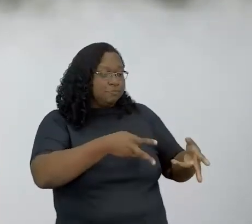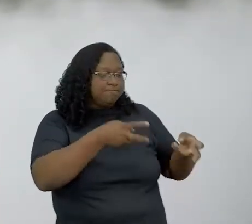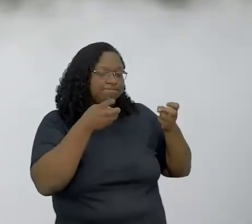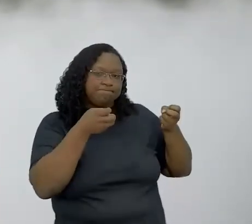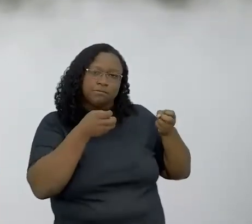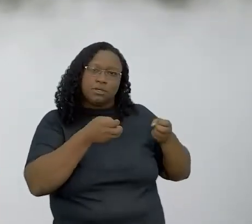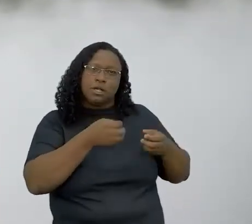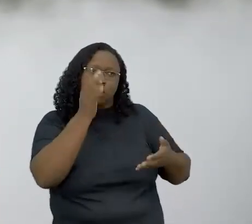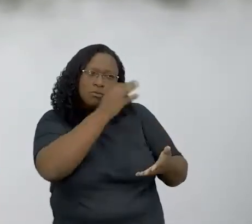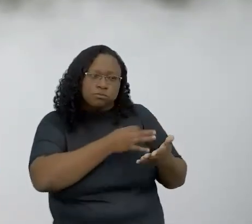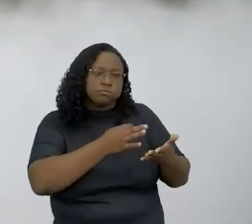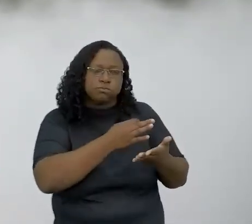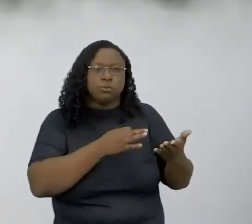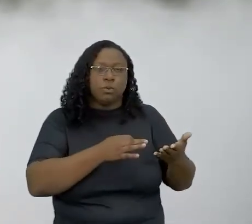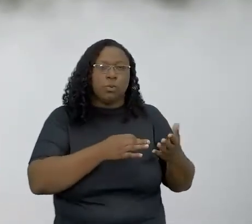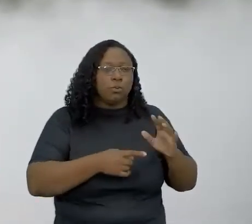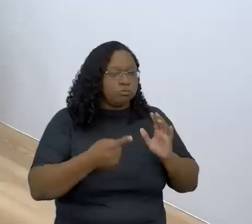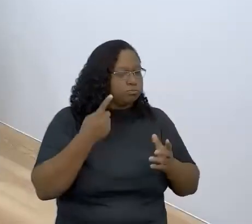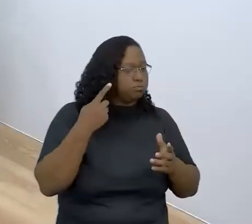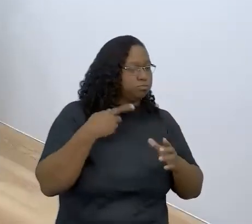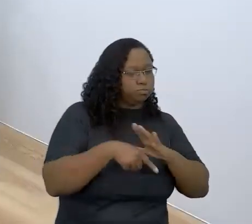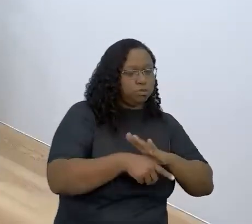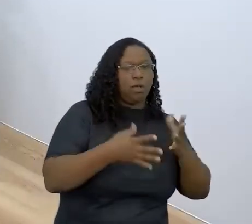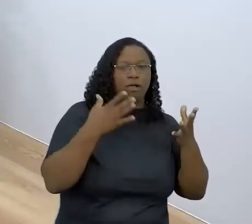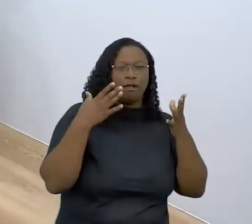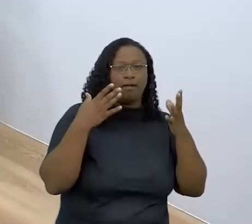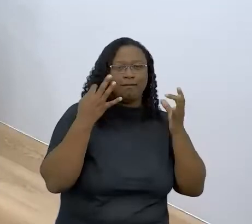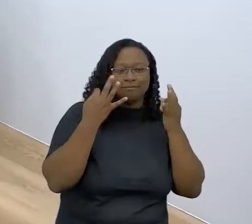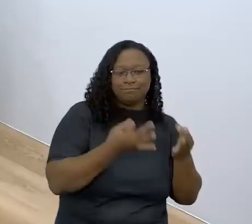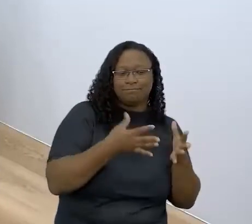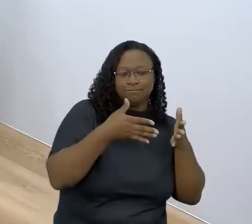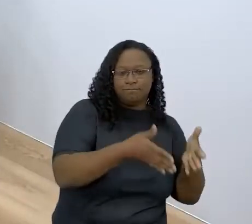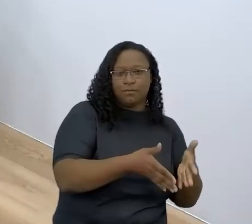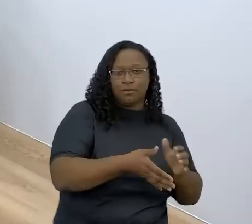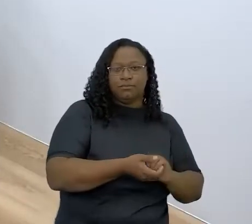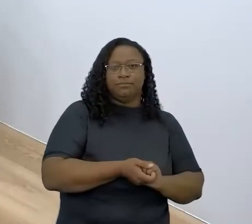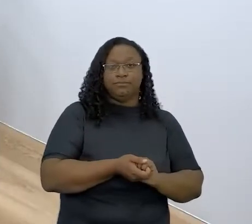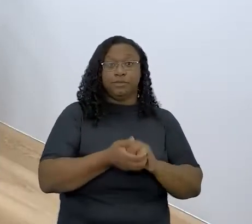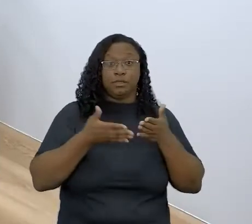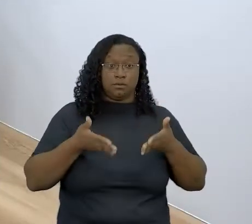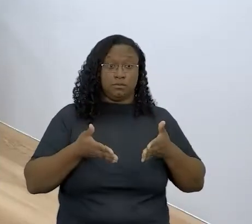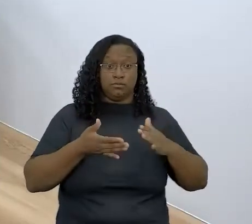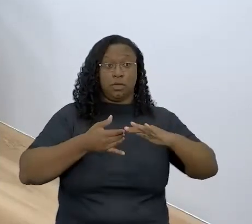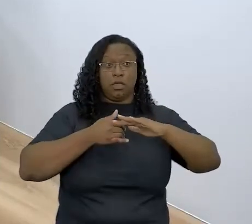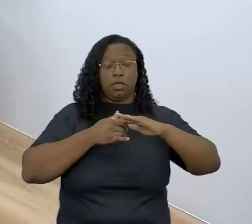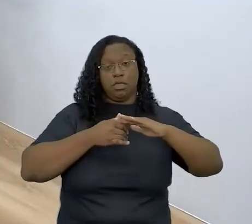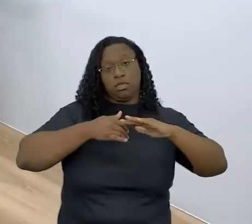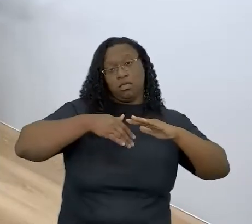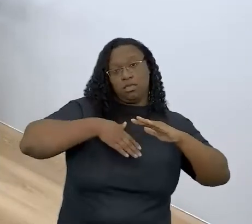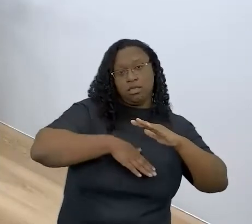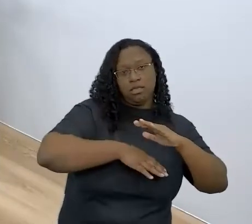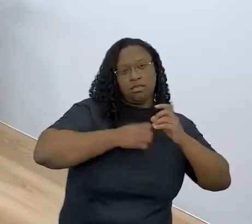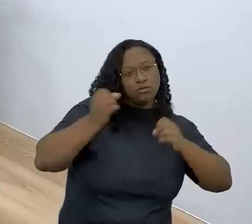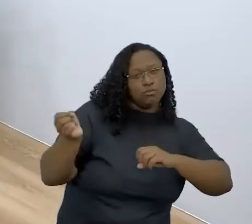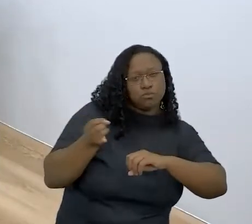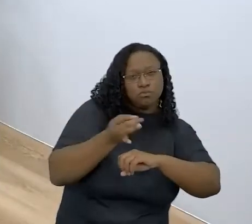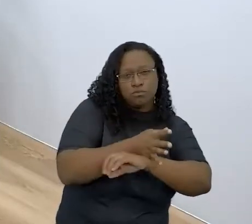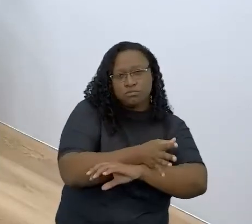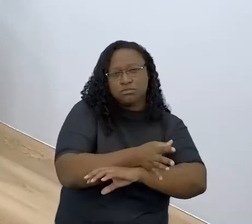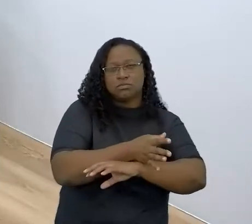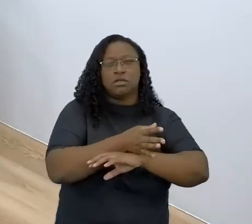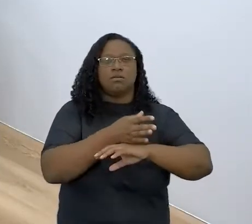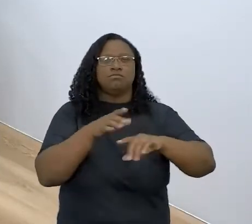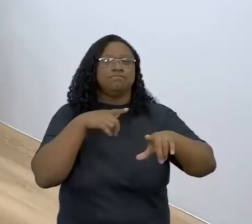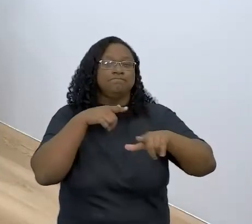aí do seu público-alvo. Muito bem. Então a gente estava aqui falando de inovação, a gente descobriu também que se eu trabalhar em startup, porque